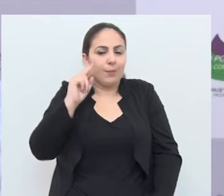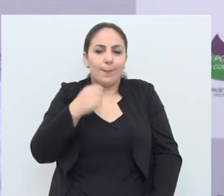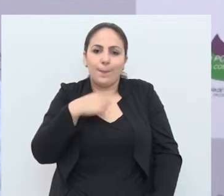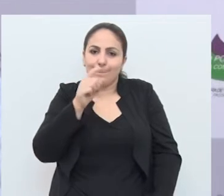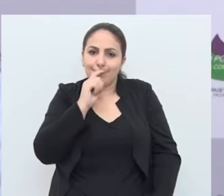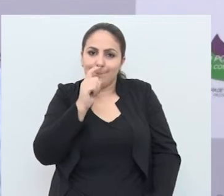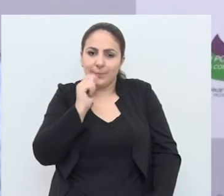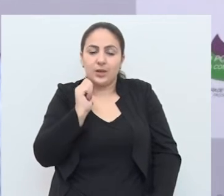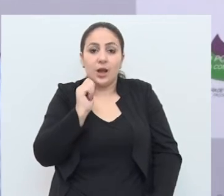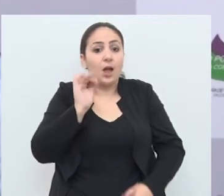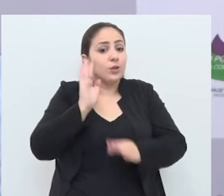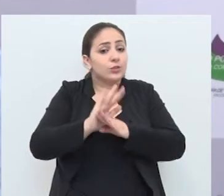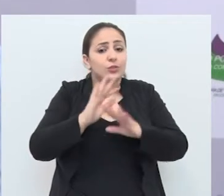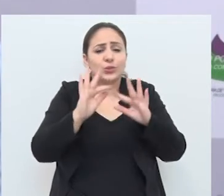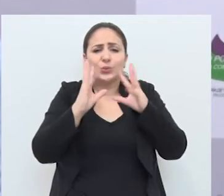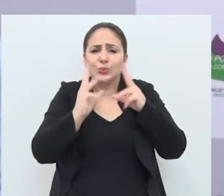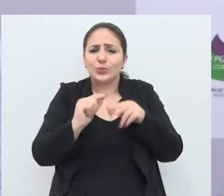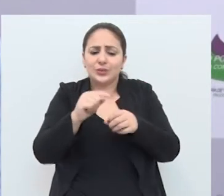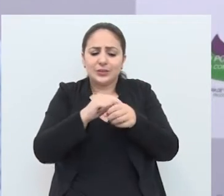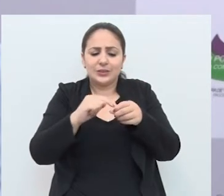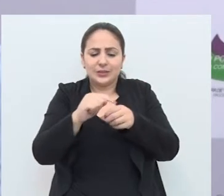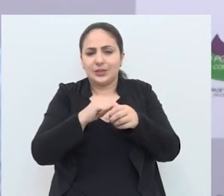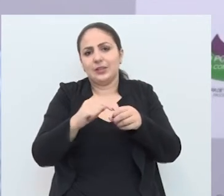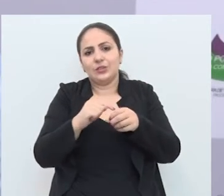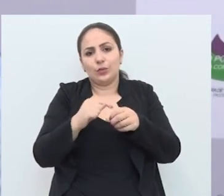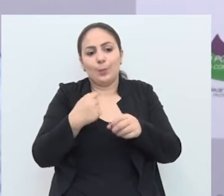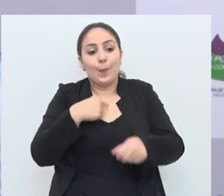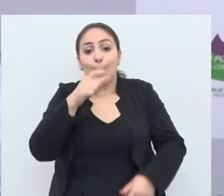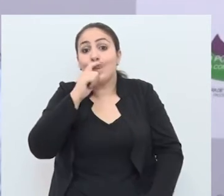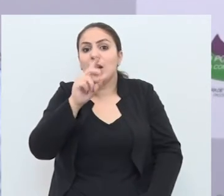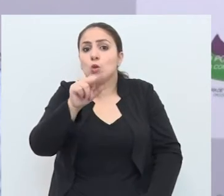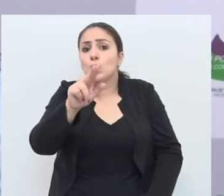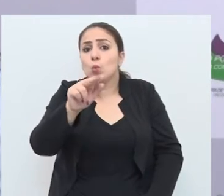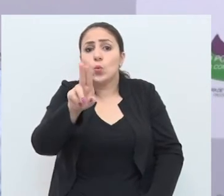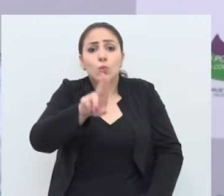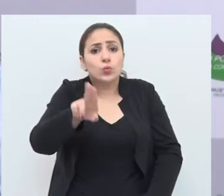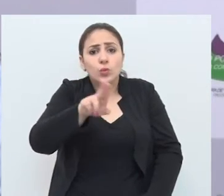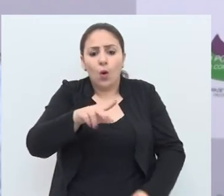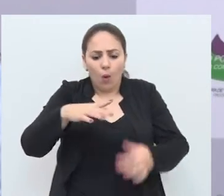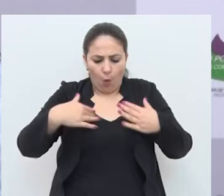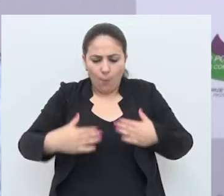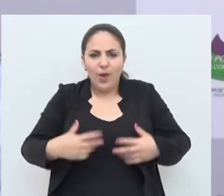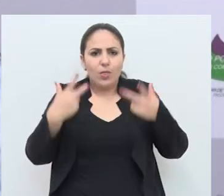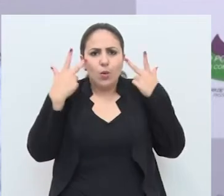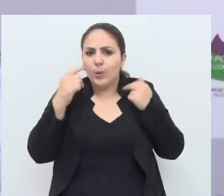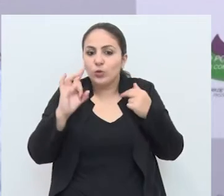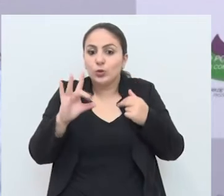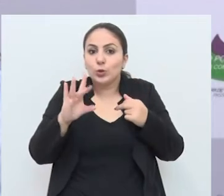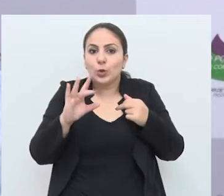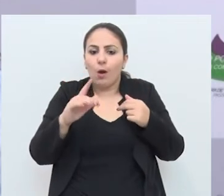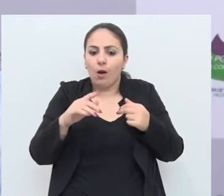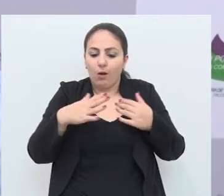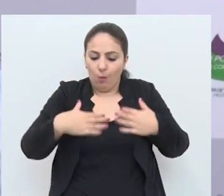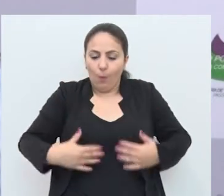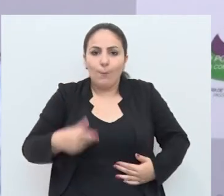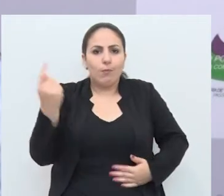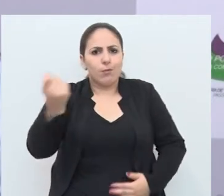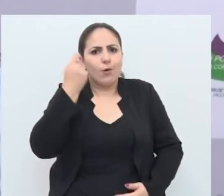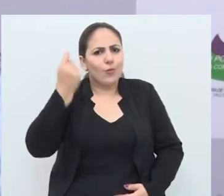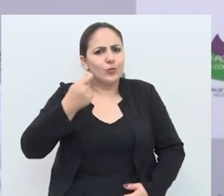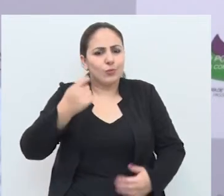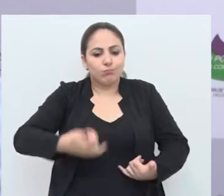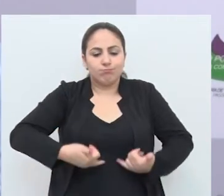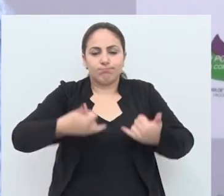lembrar dele. Ajudou muito na cidade, no tradicionalismo. Meu pai nunca usou calça para ter uma ideia. Só usou bombaixo com muito orgulho,